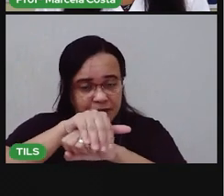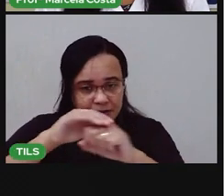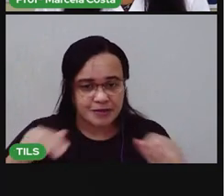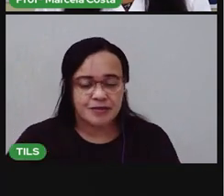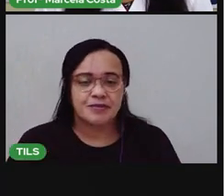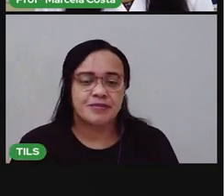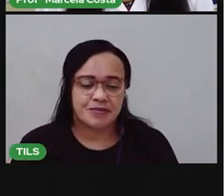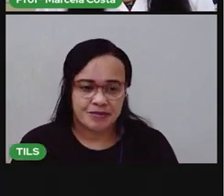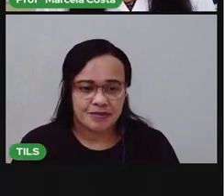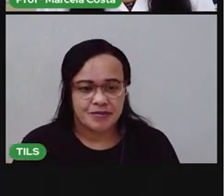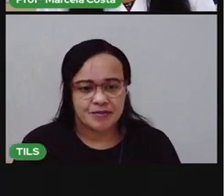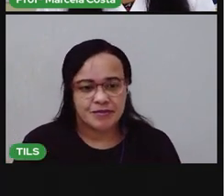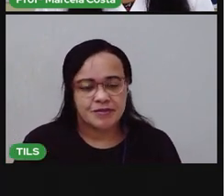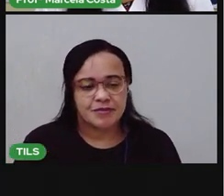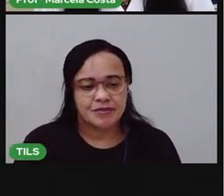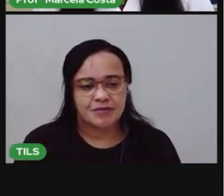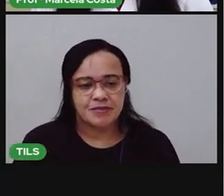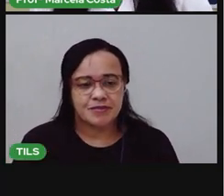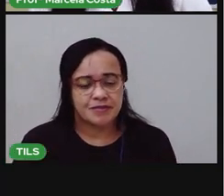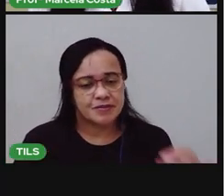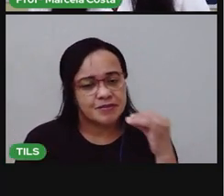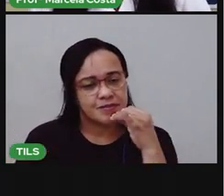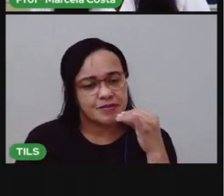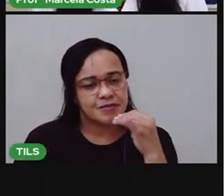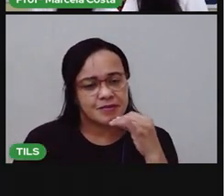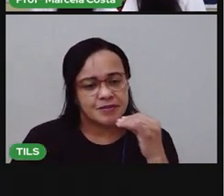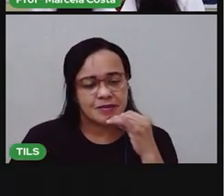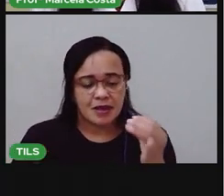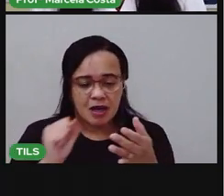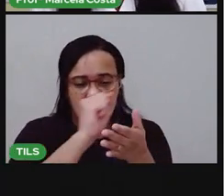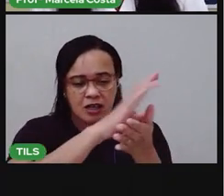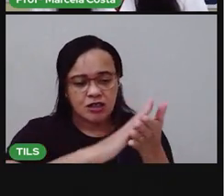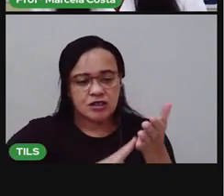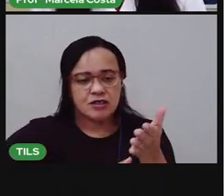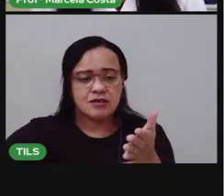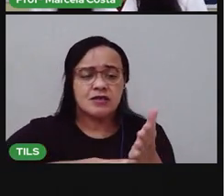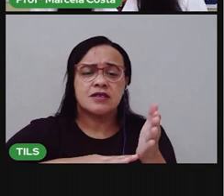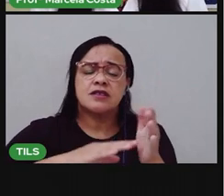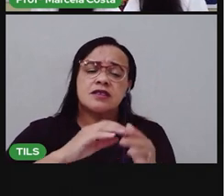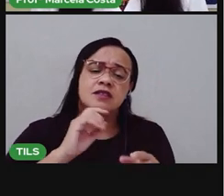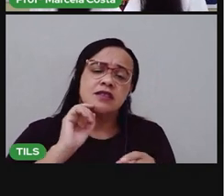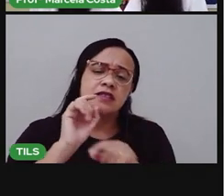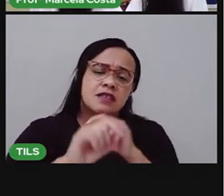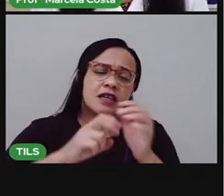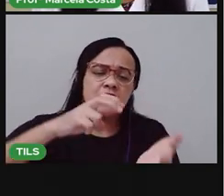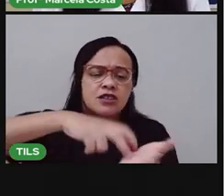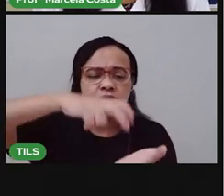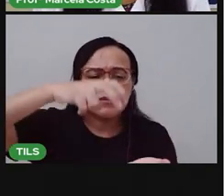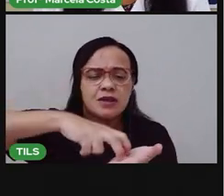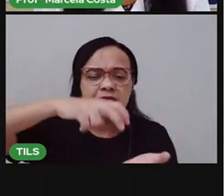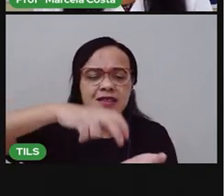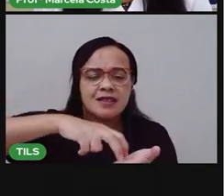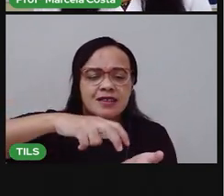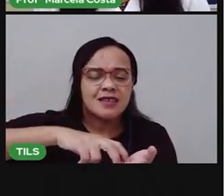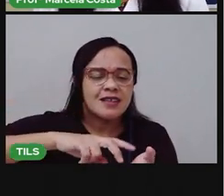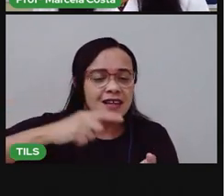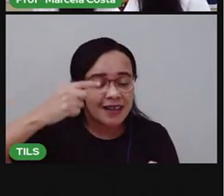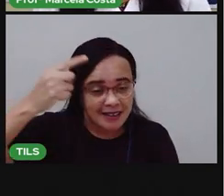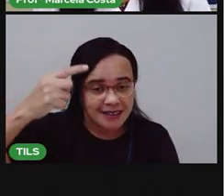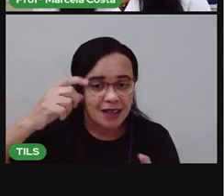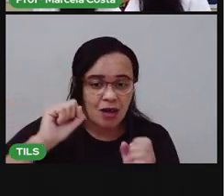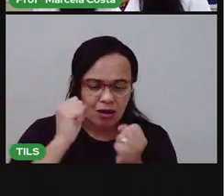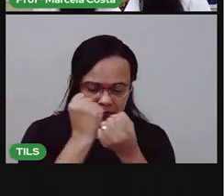Então, tem atividades que as crianças sempre fazem para a manhã. Todas as pessoas, verdade. Como acordar,